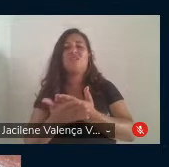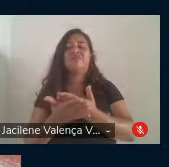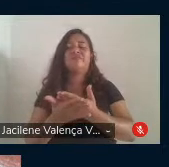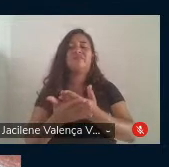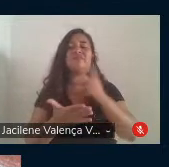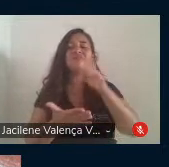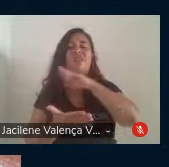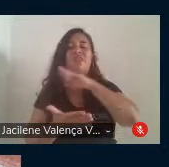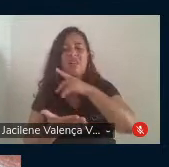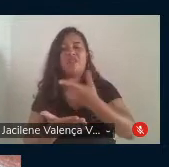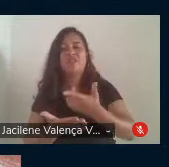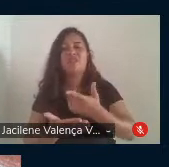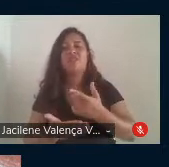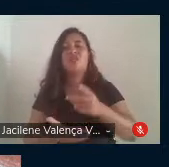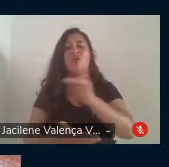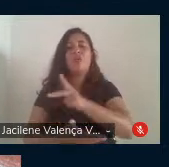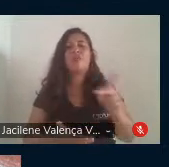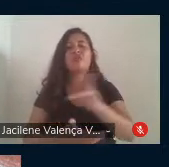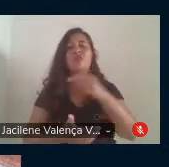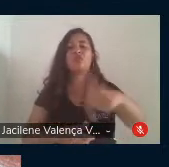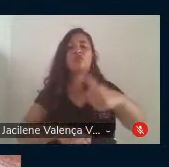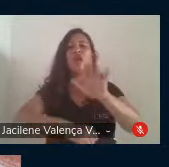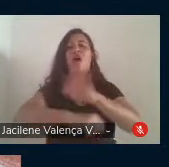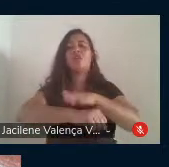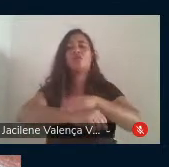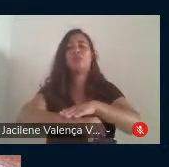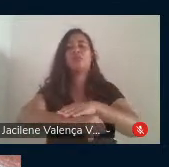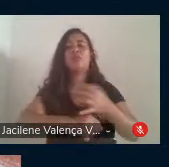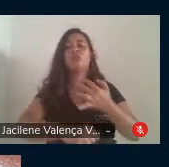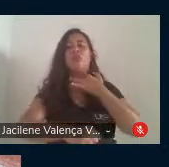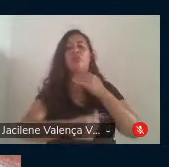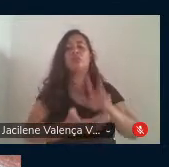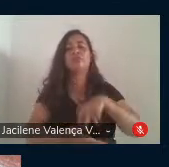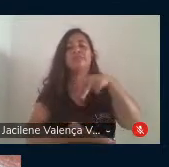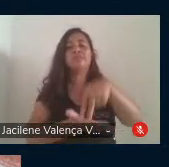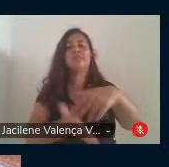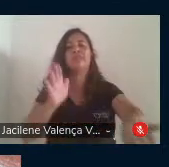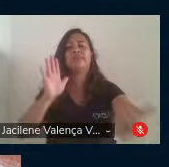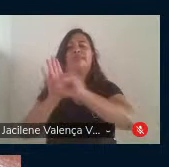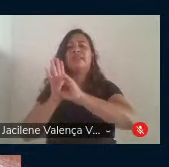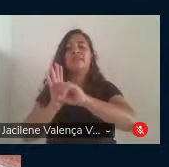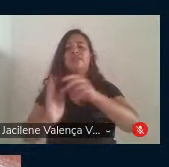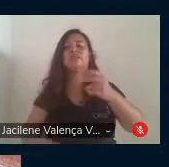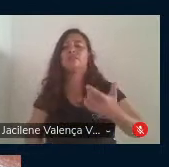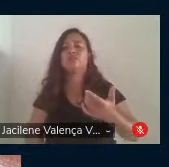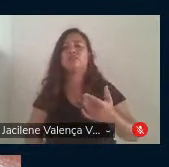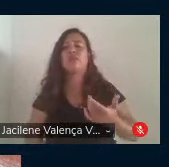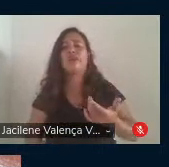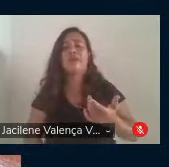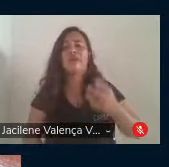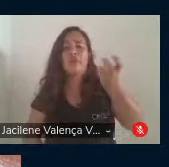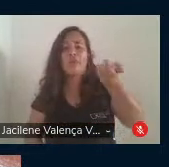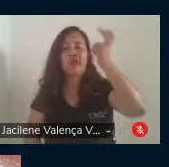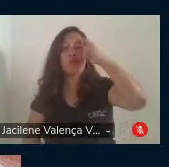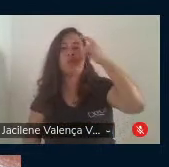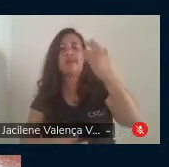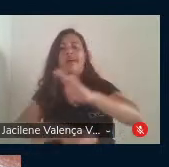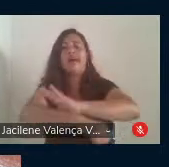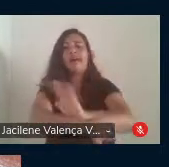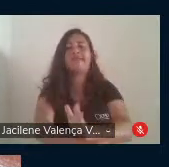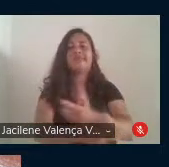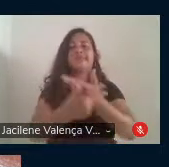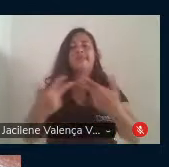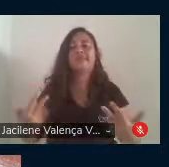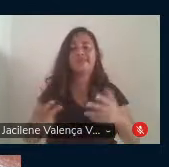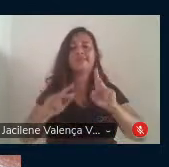um, uma, educando que não tem autonomia nem possa assumir a sua identidade cultural, preconceito, racismo e desfavorização do ser